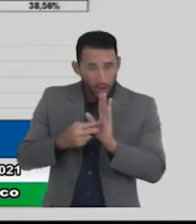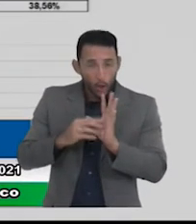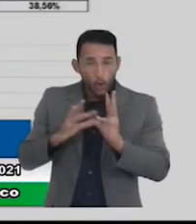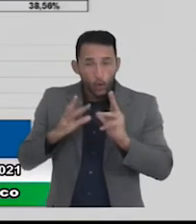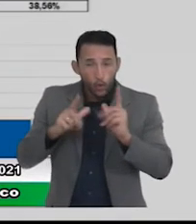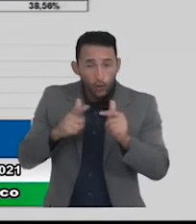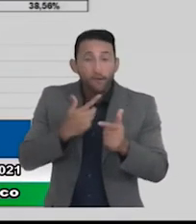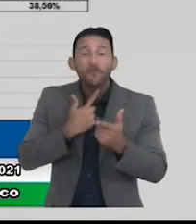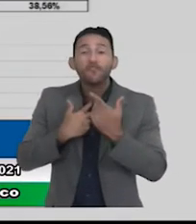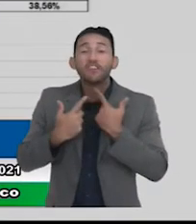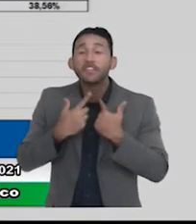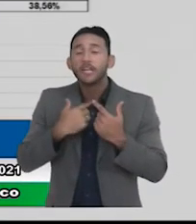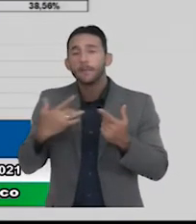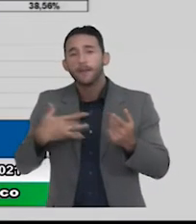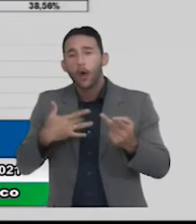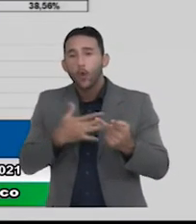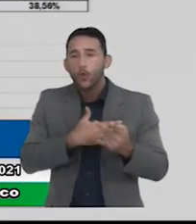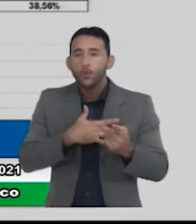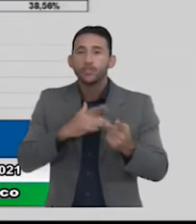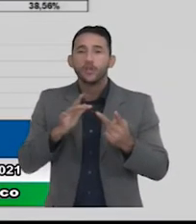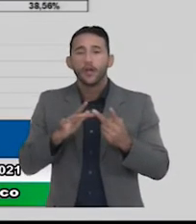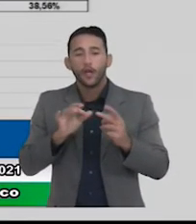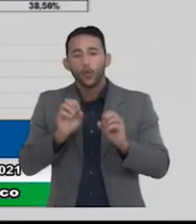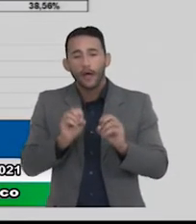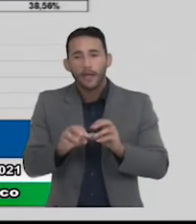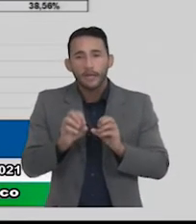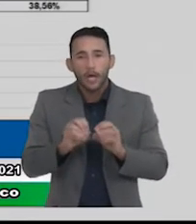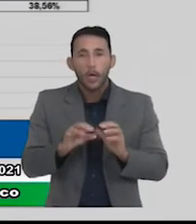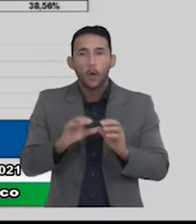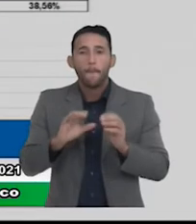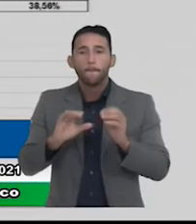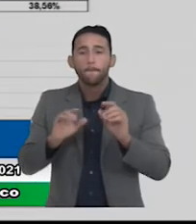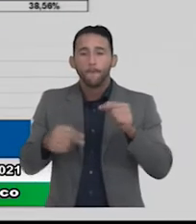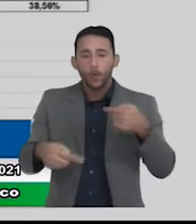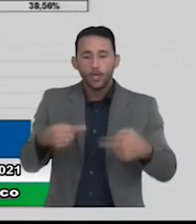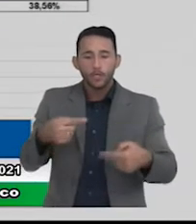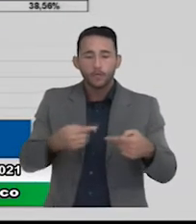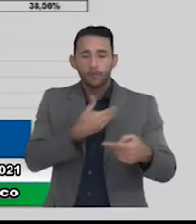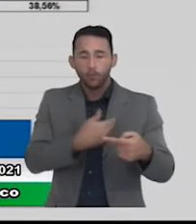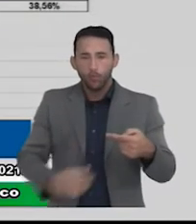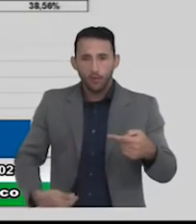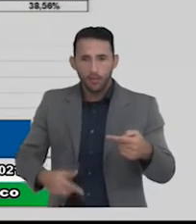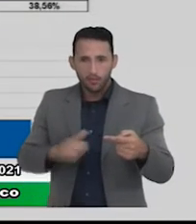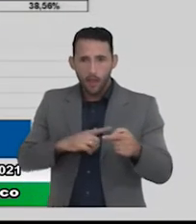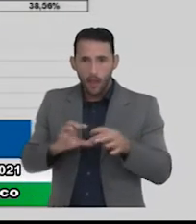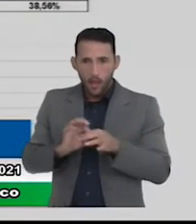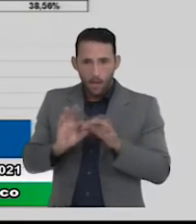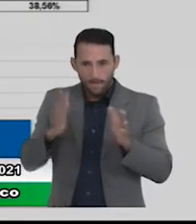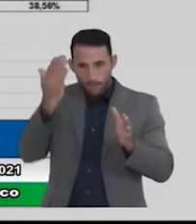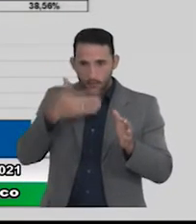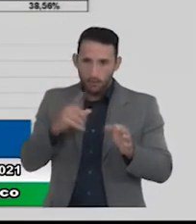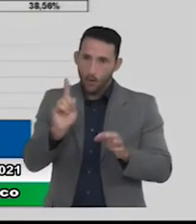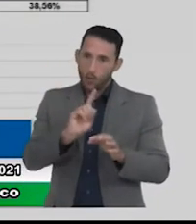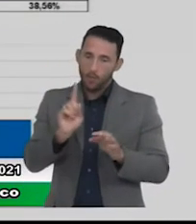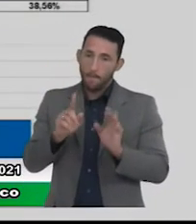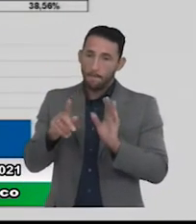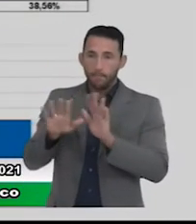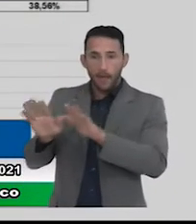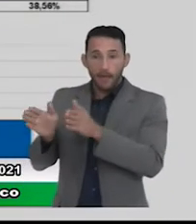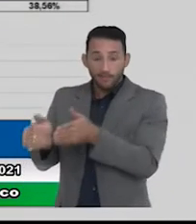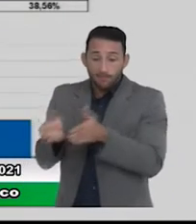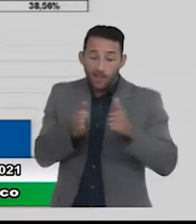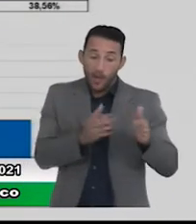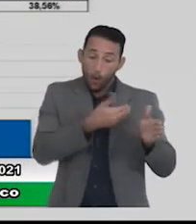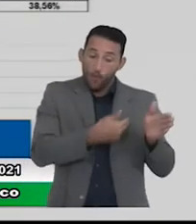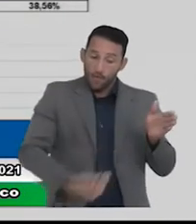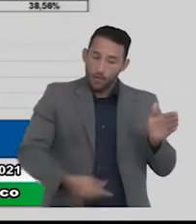população tem de saúde educação políticas públicas estejam aqui porque aí são questões de governo mas os números de